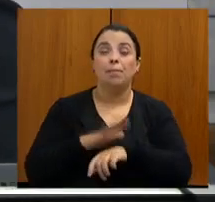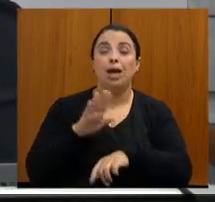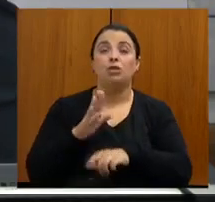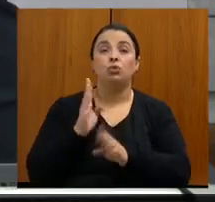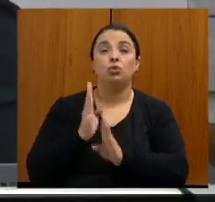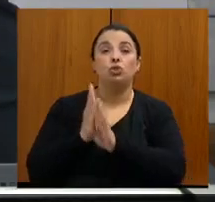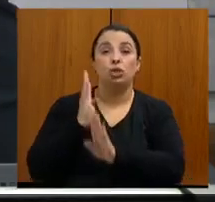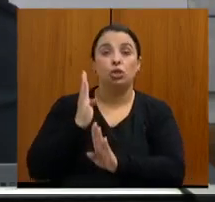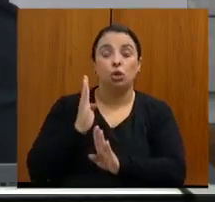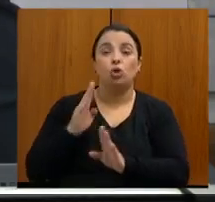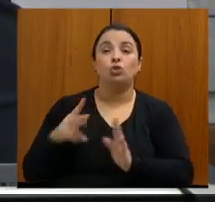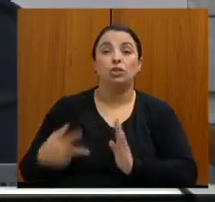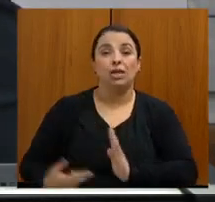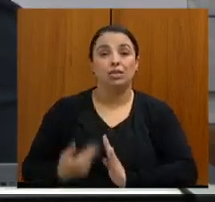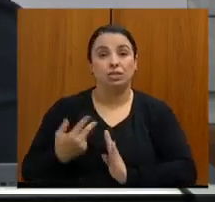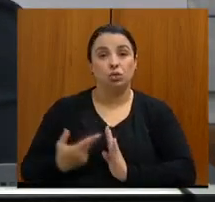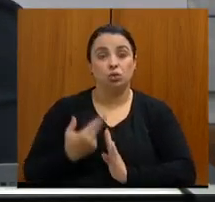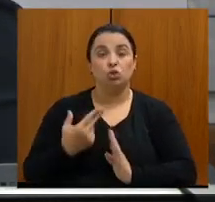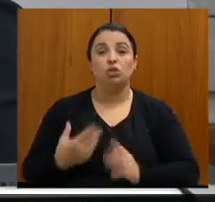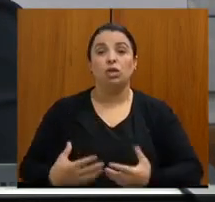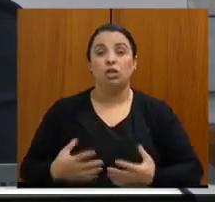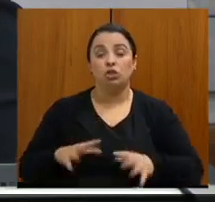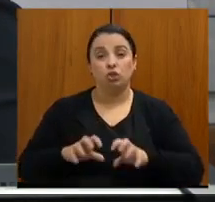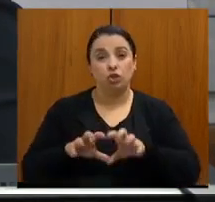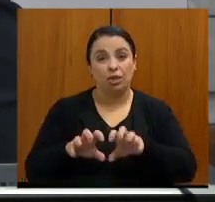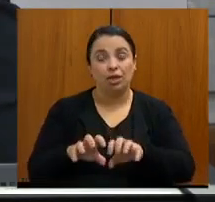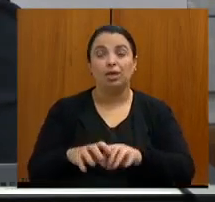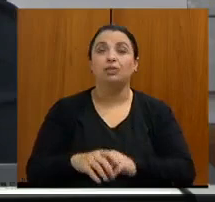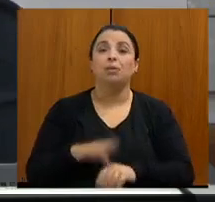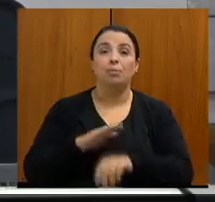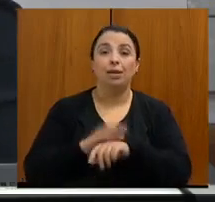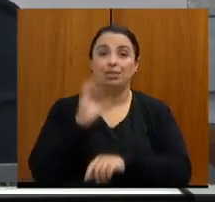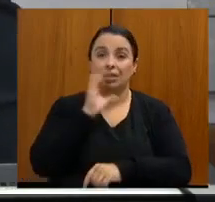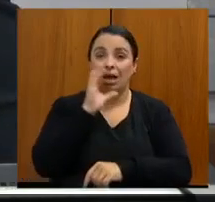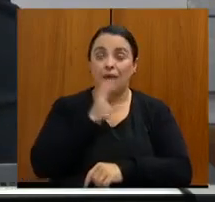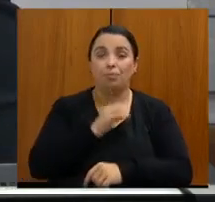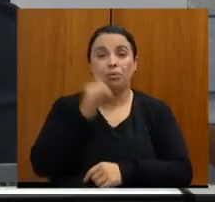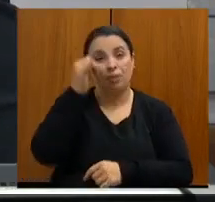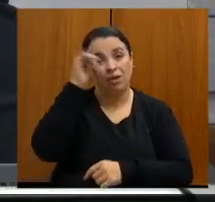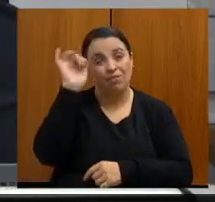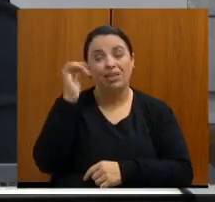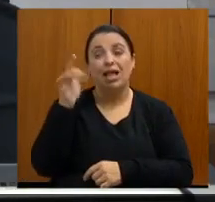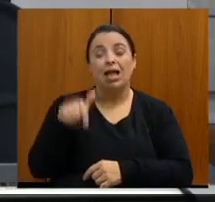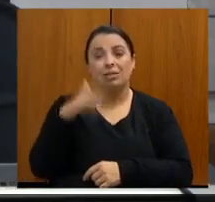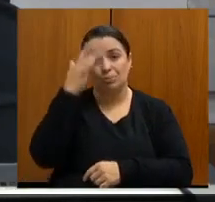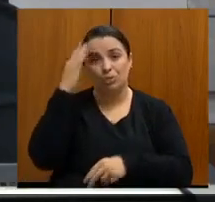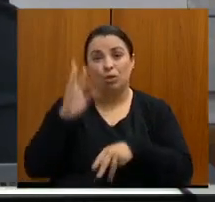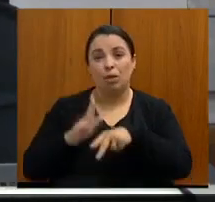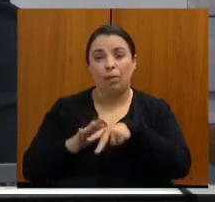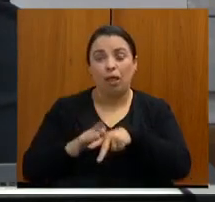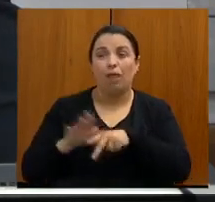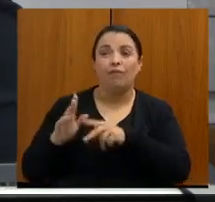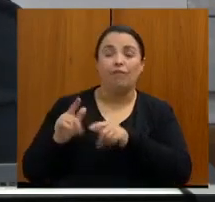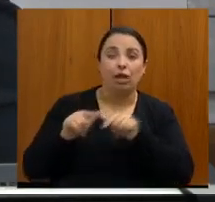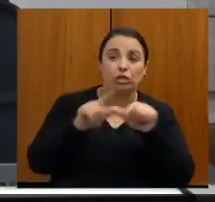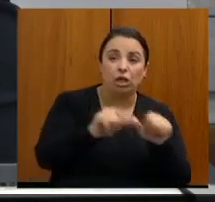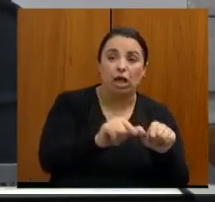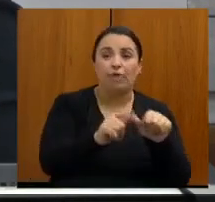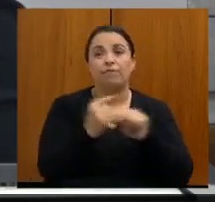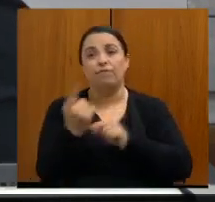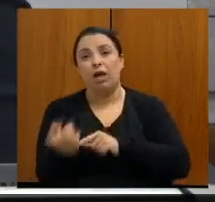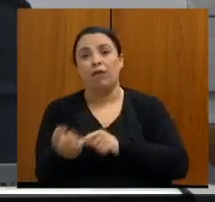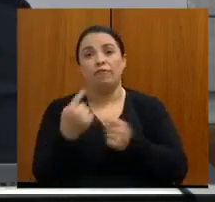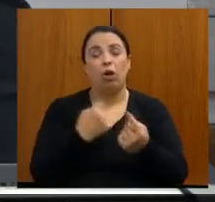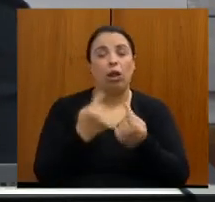o diagnóstico e a cirurgia oncológica, e a gente evitar muito esse fluxo de pacientes, assim como a hemodiálise, nós vamos fazendo a